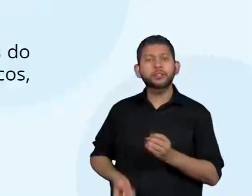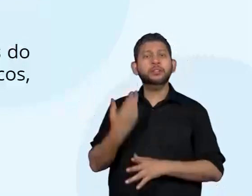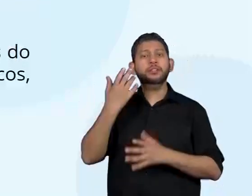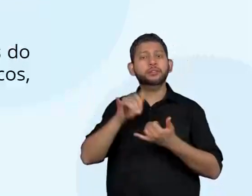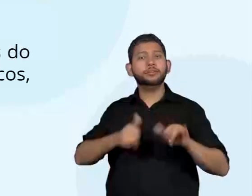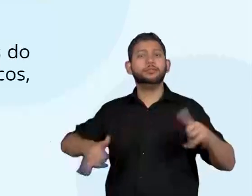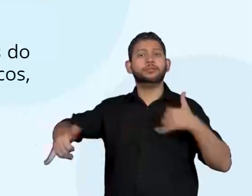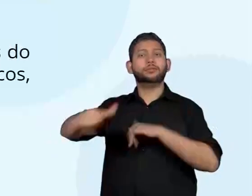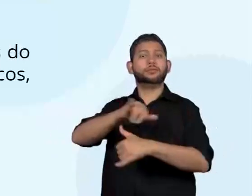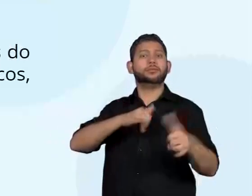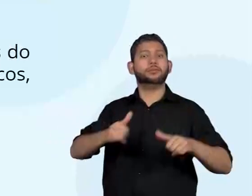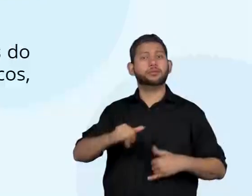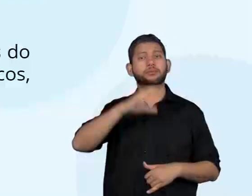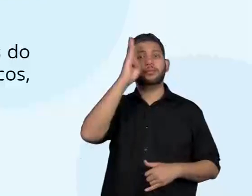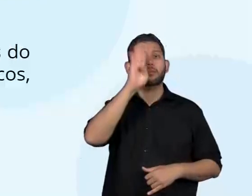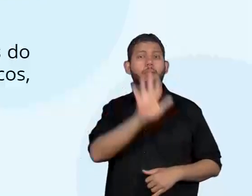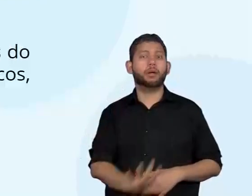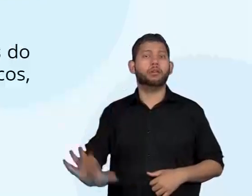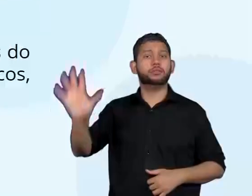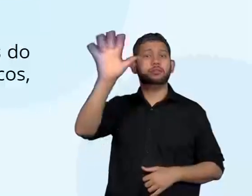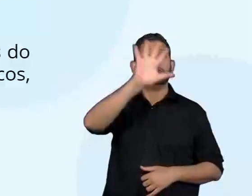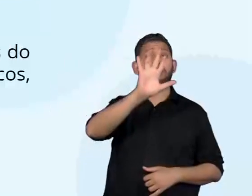Geram energia.